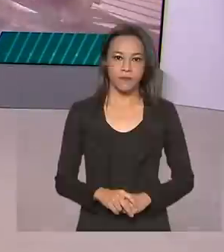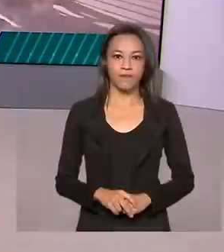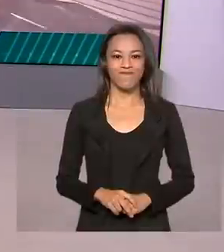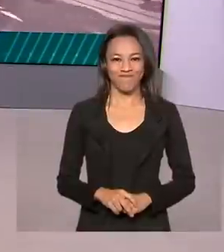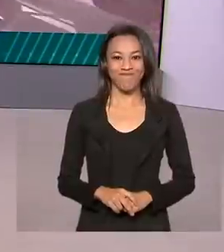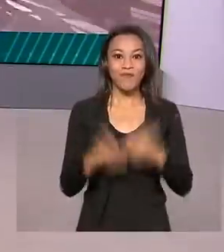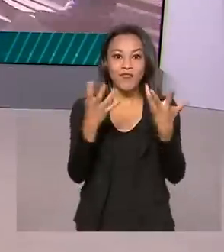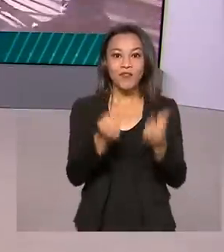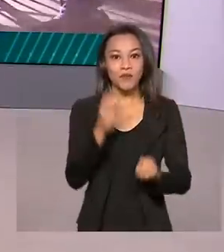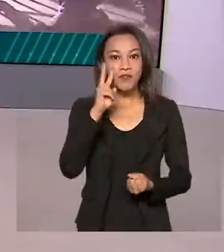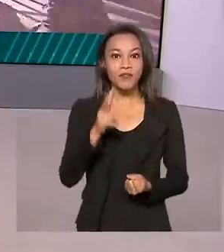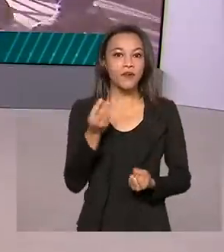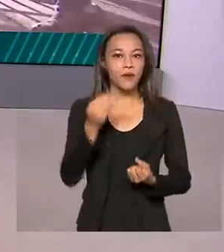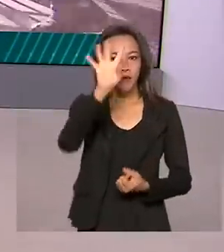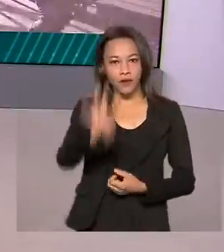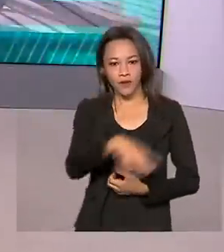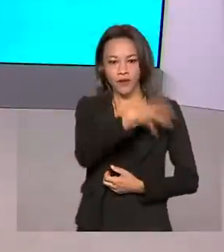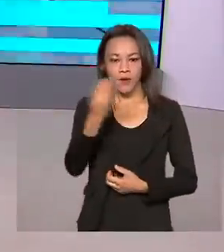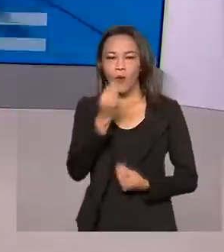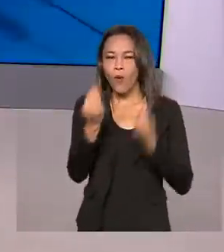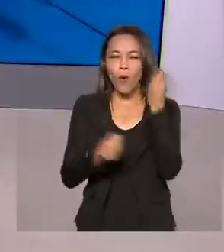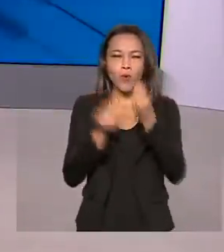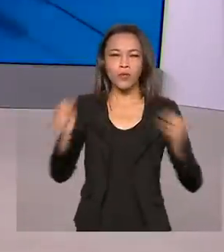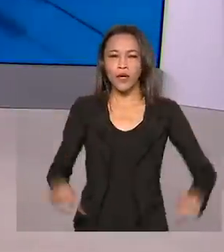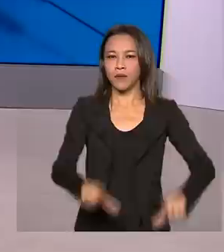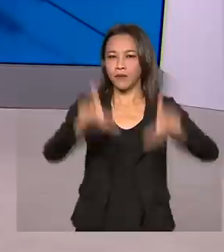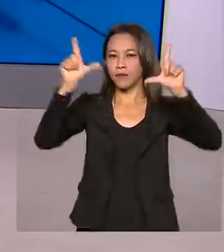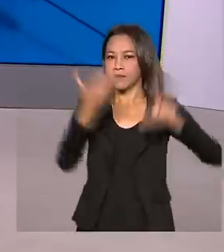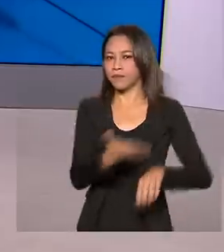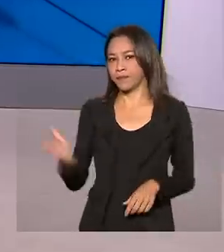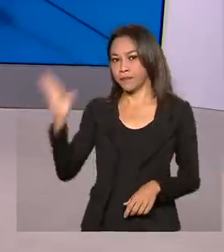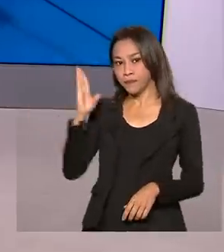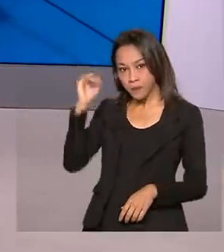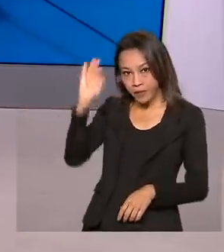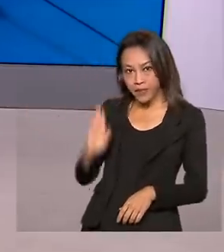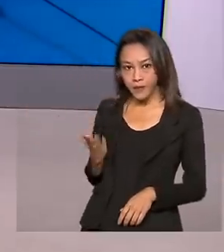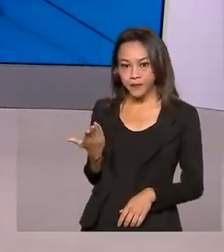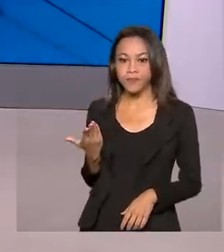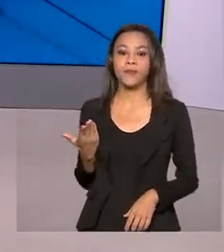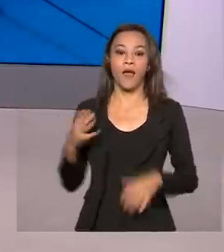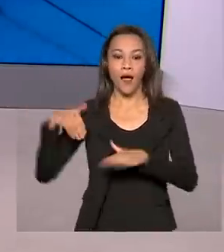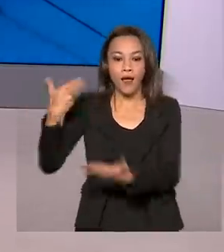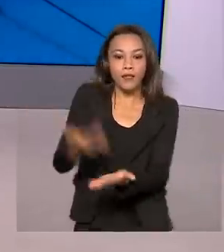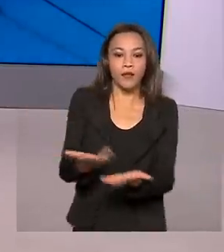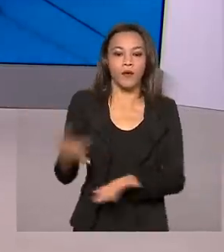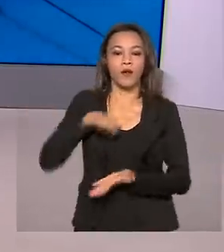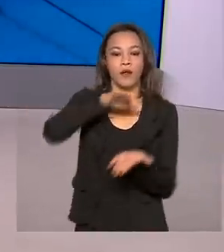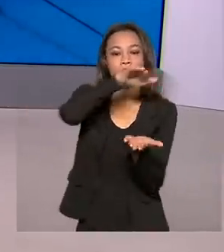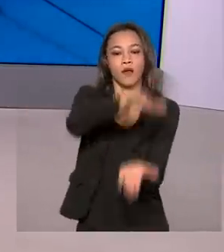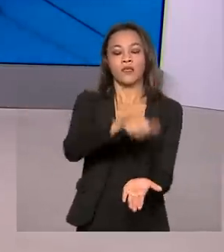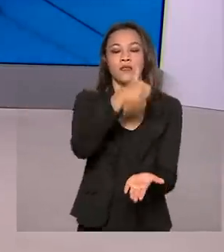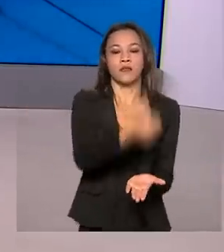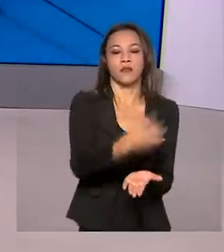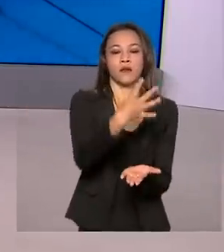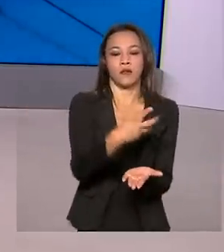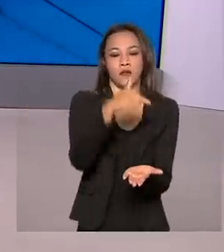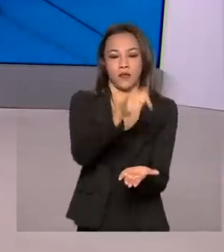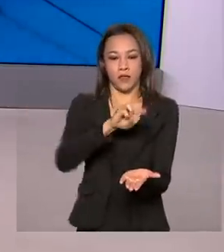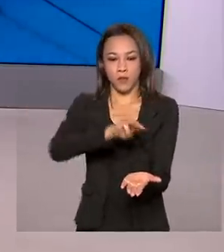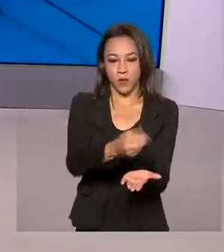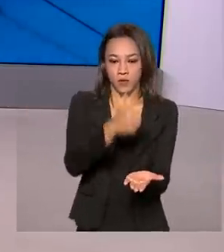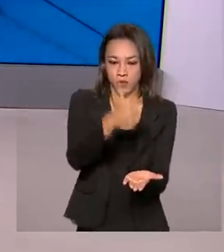Vamos ver agora então aqui no telão como está a vacinação pelo Brasil. Olha, até agora foram distribuídas 147 milhões,